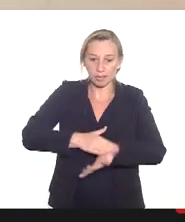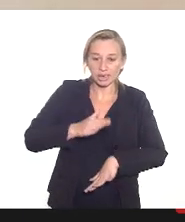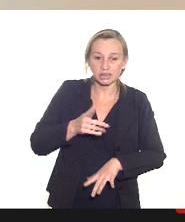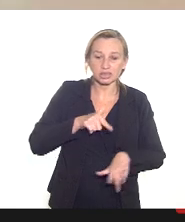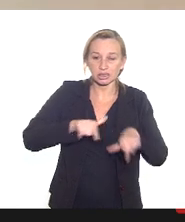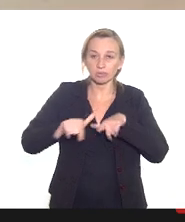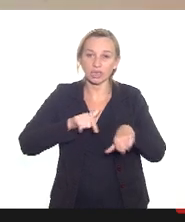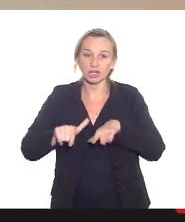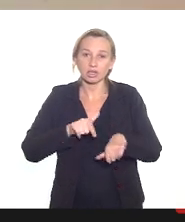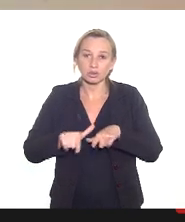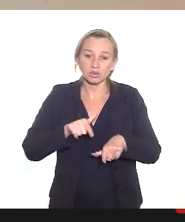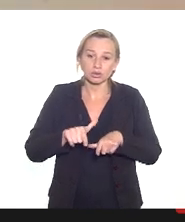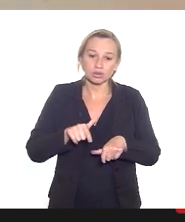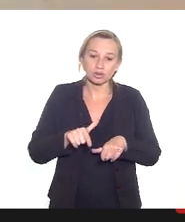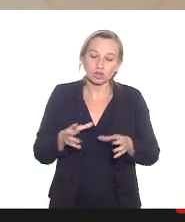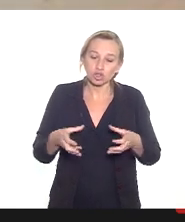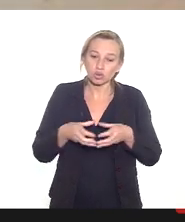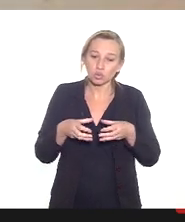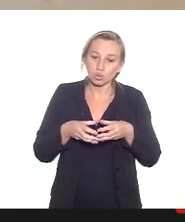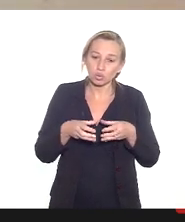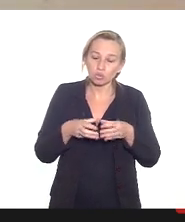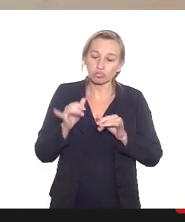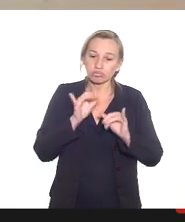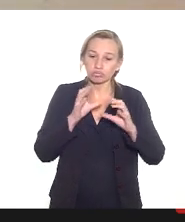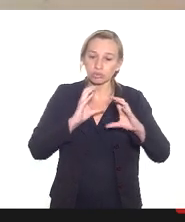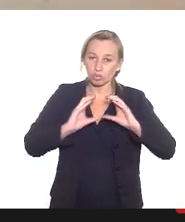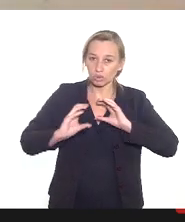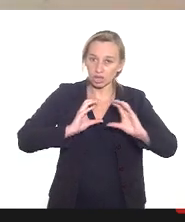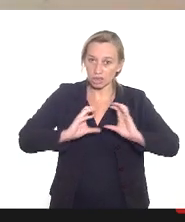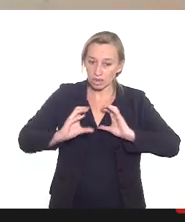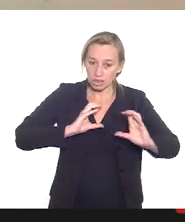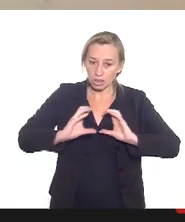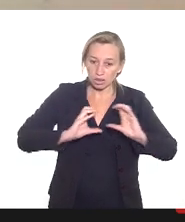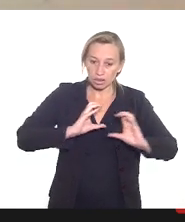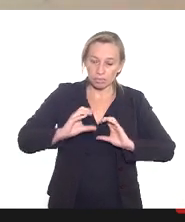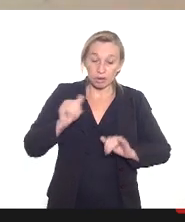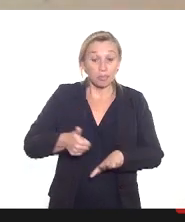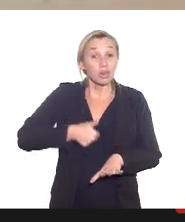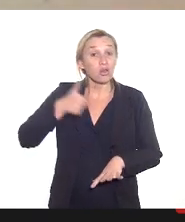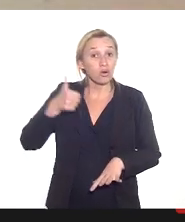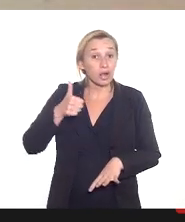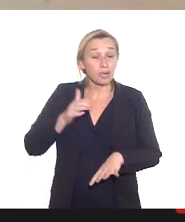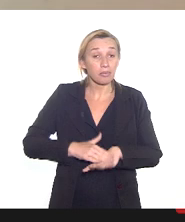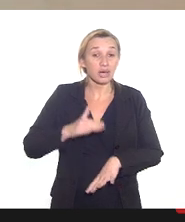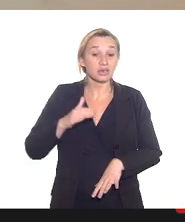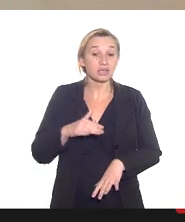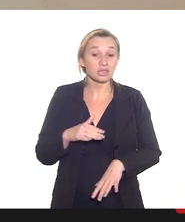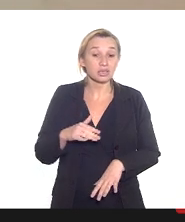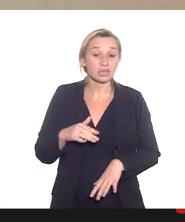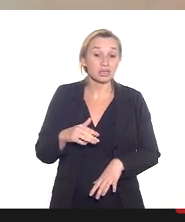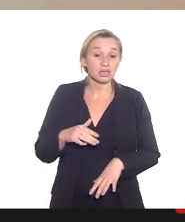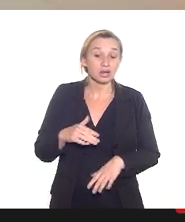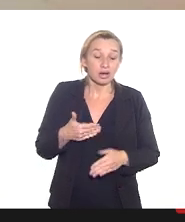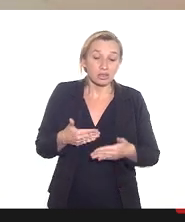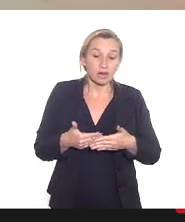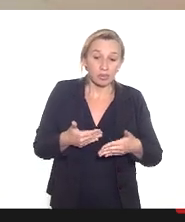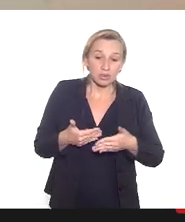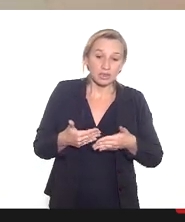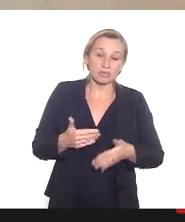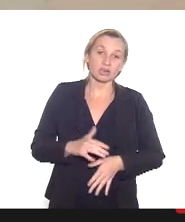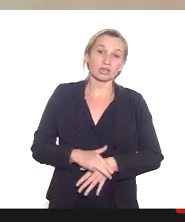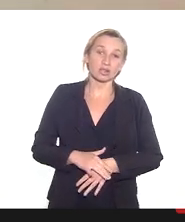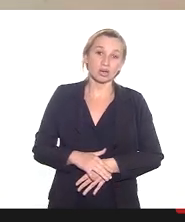com a nossa equipe de comunicação para melhorar essa aproximação